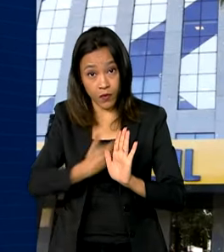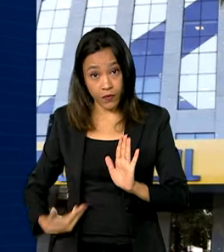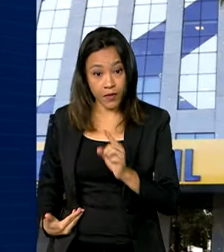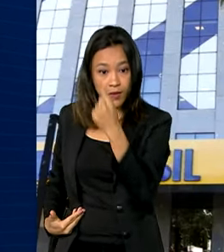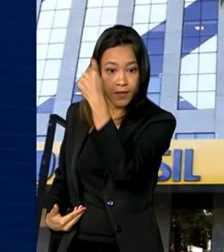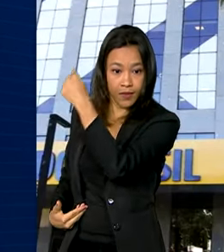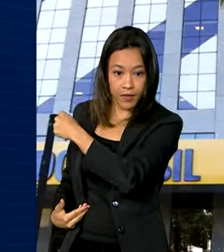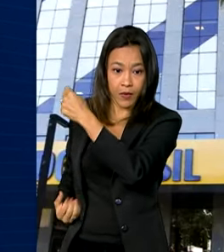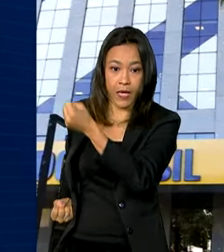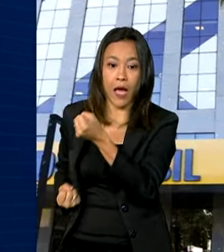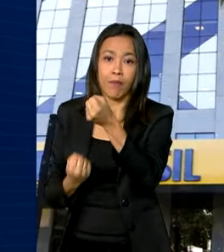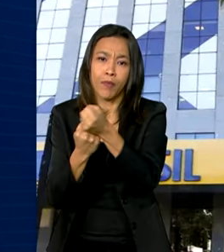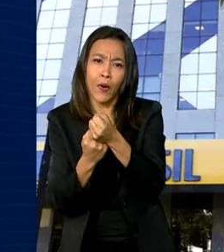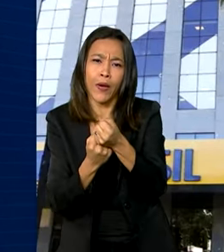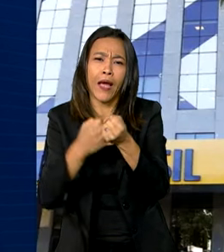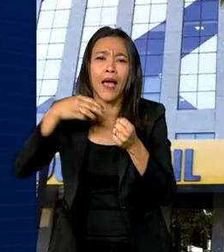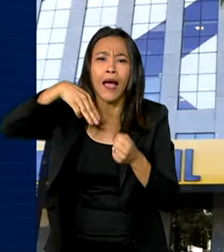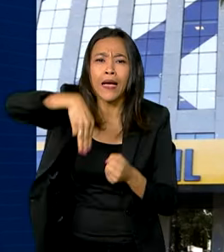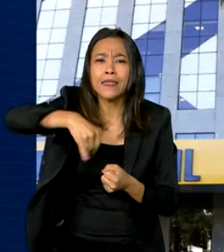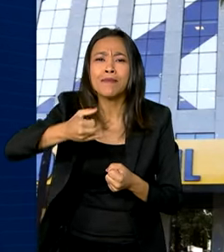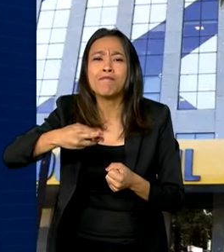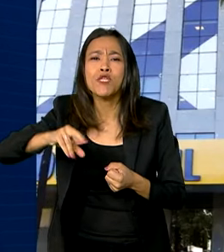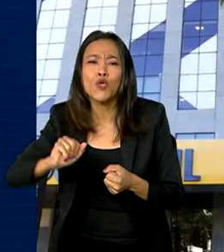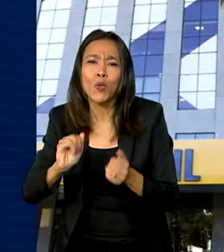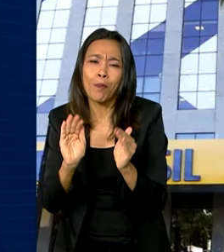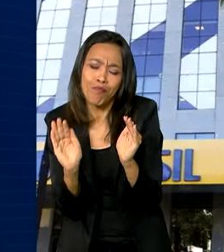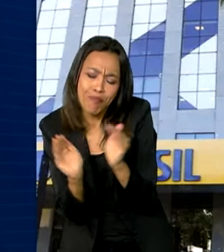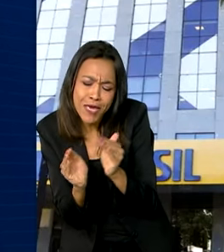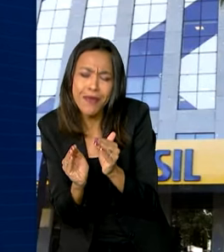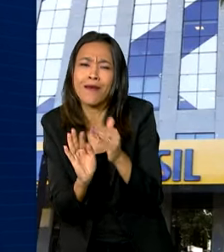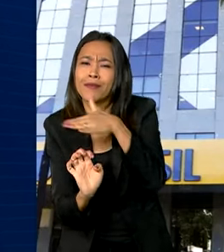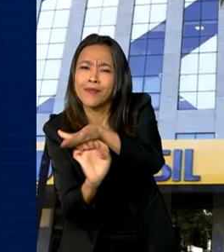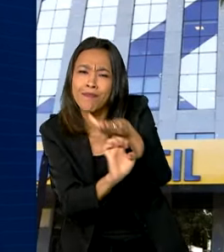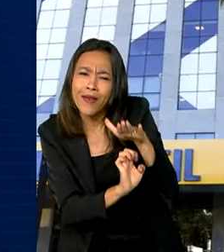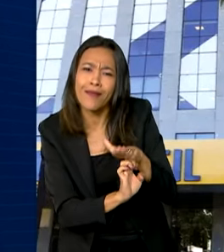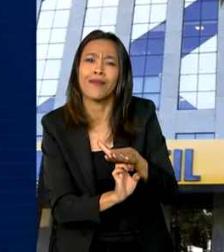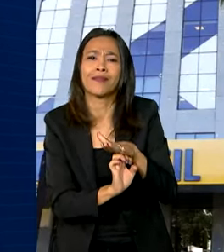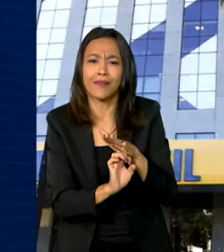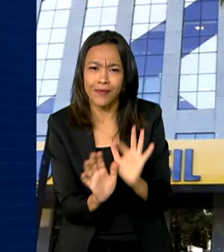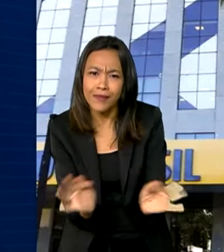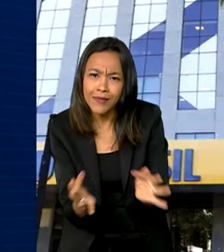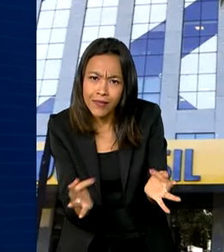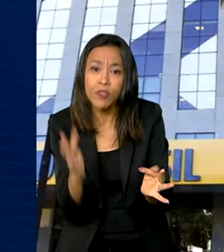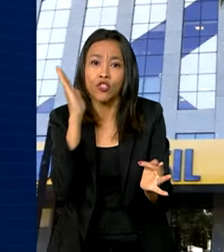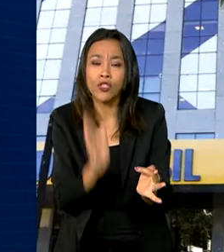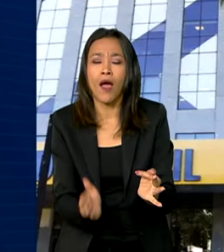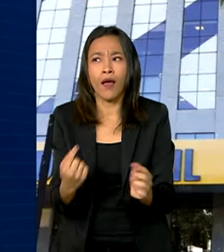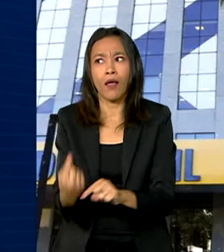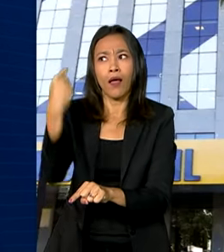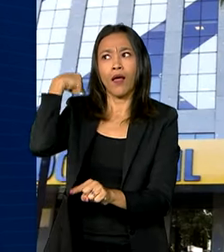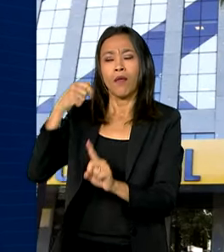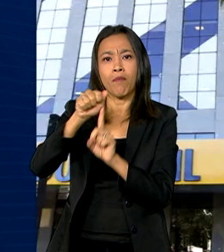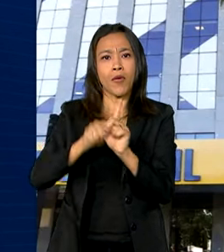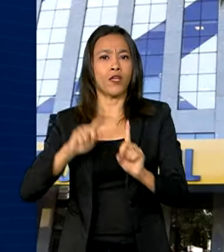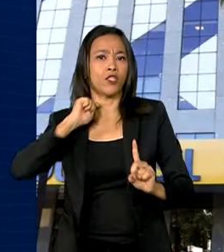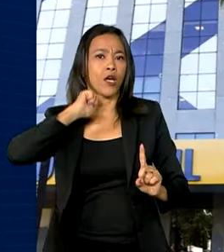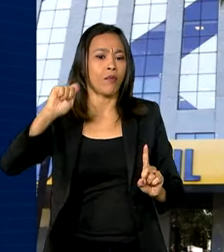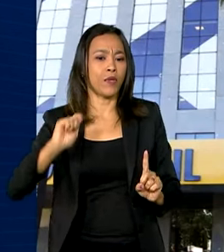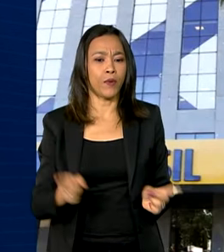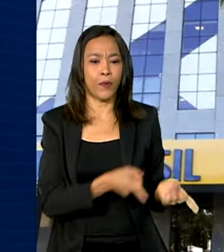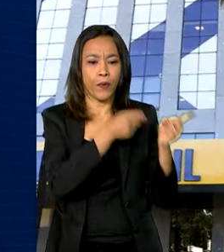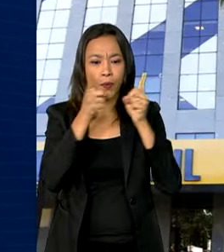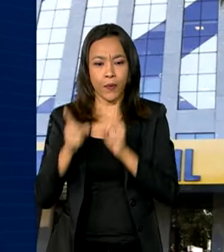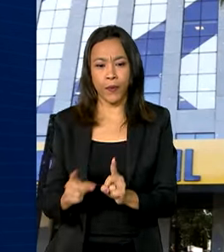Nacional de Apoio às Microempresas e Empresas de Pequeno Porte, foram liberados desde abril R$